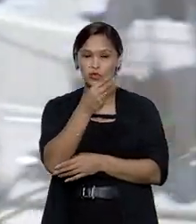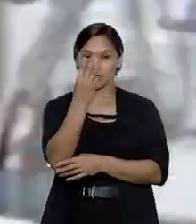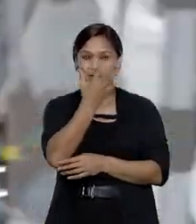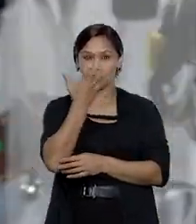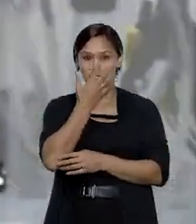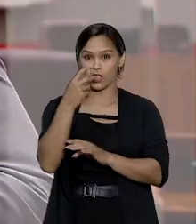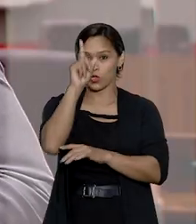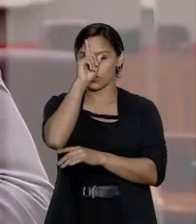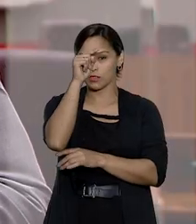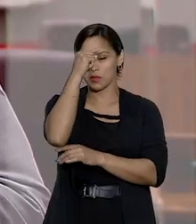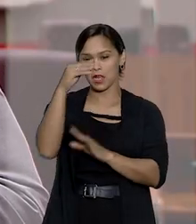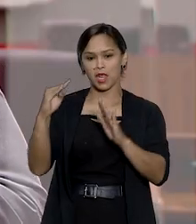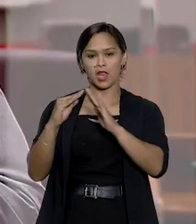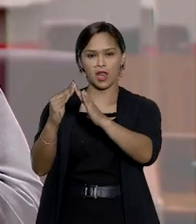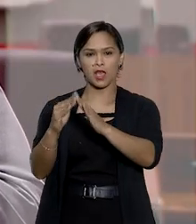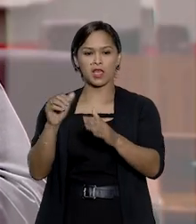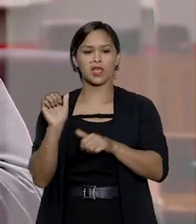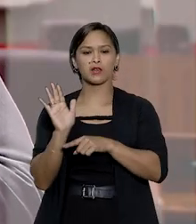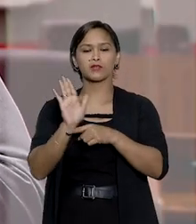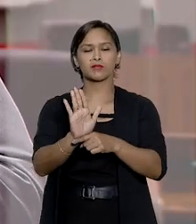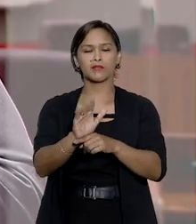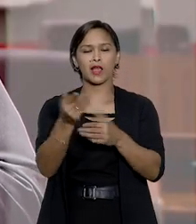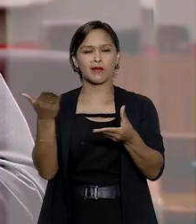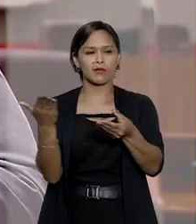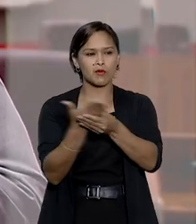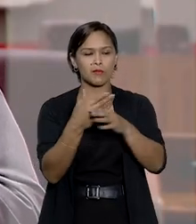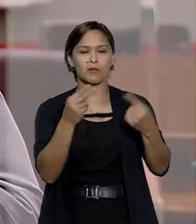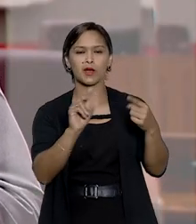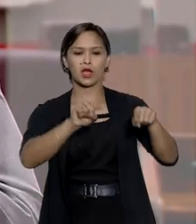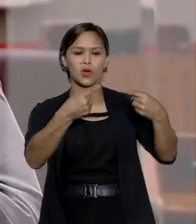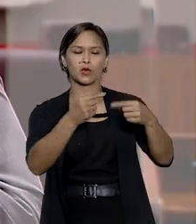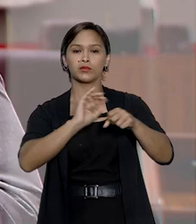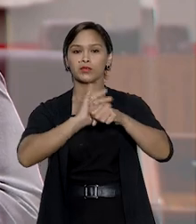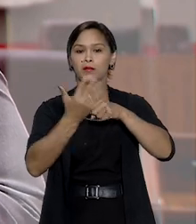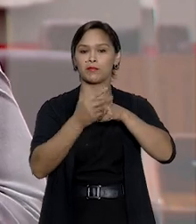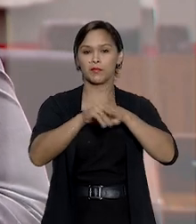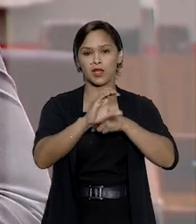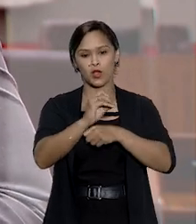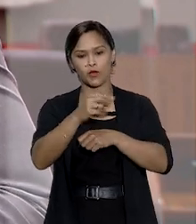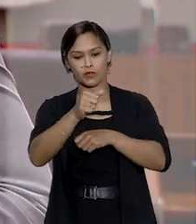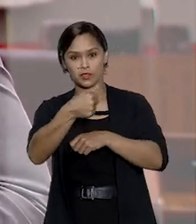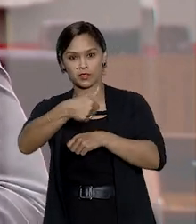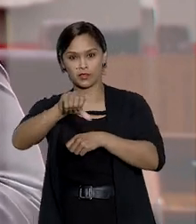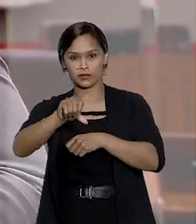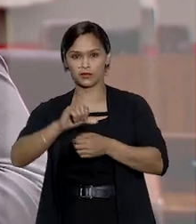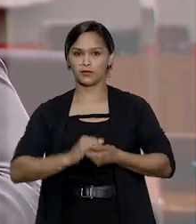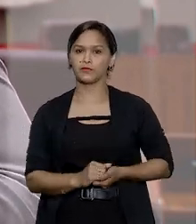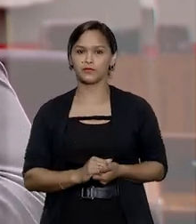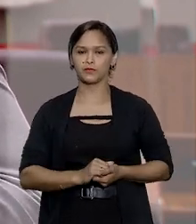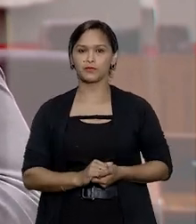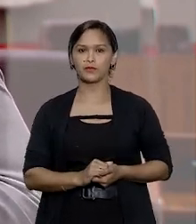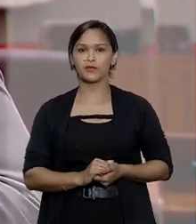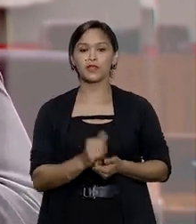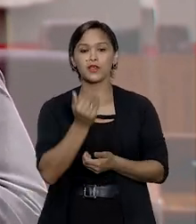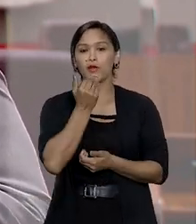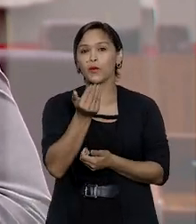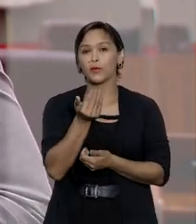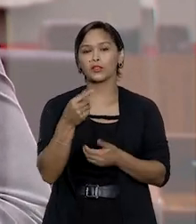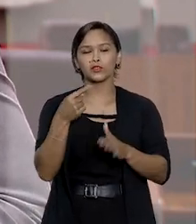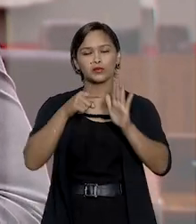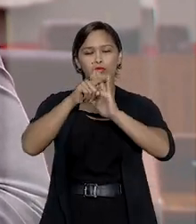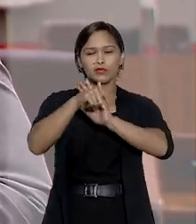hospitalares que auxiliaram nas ações e combate à pandemia de Covid-19. O pedido de